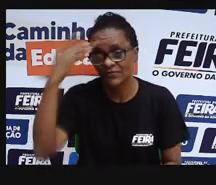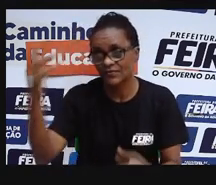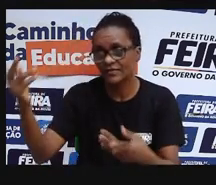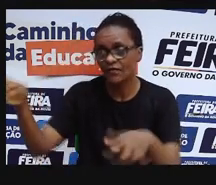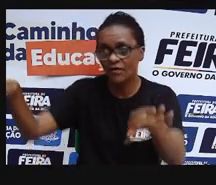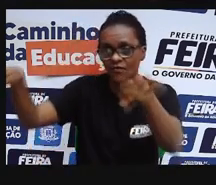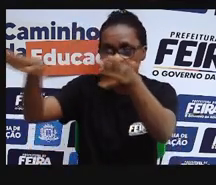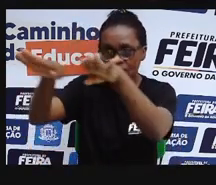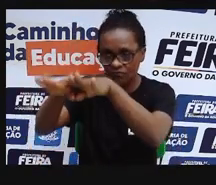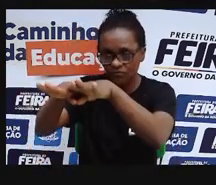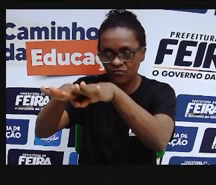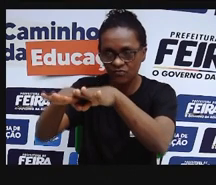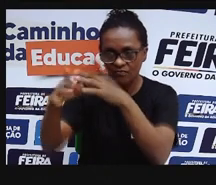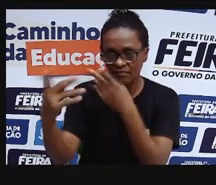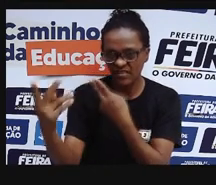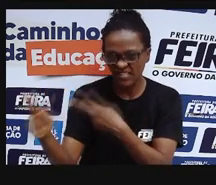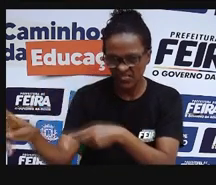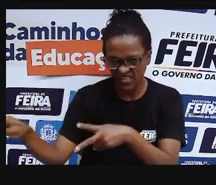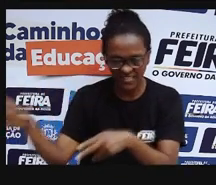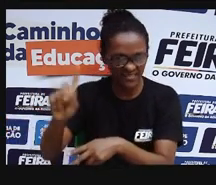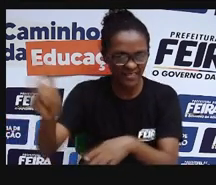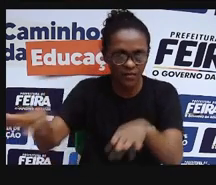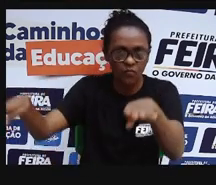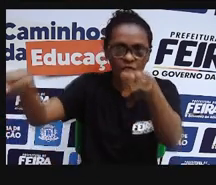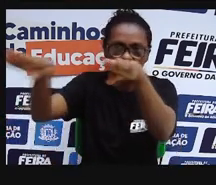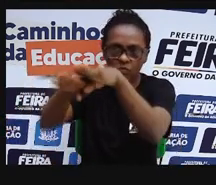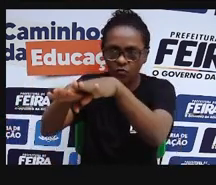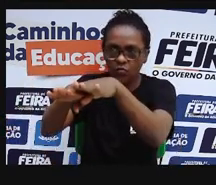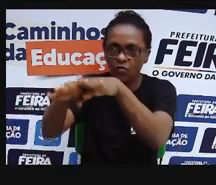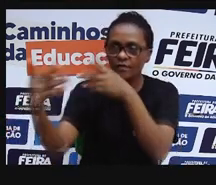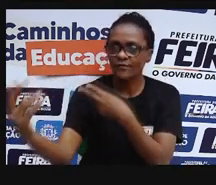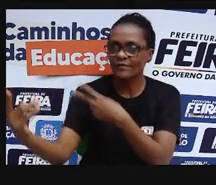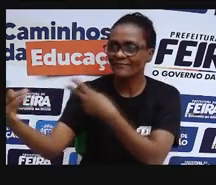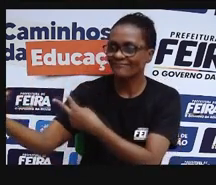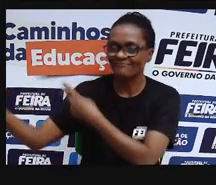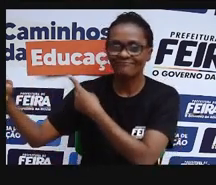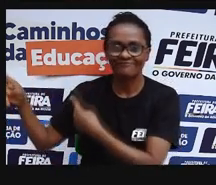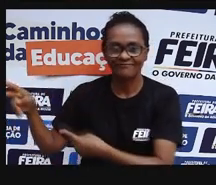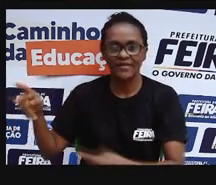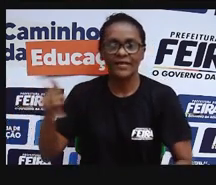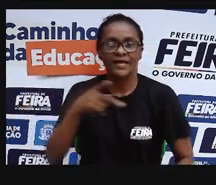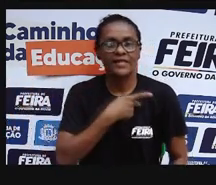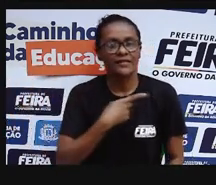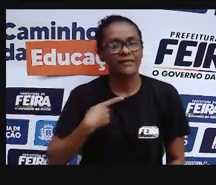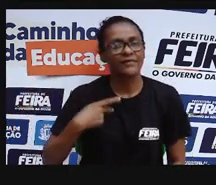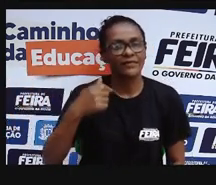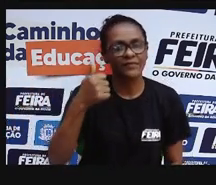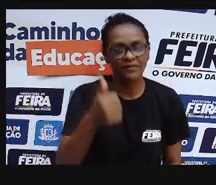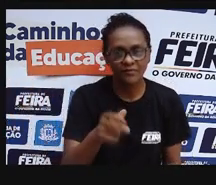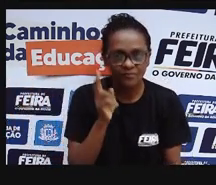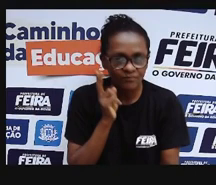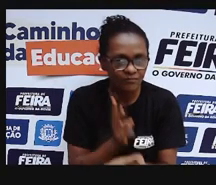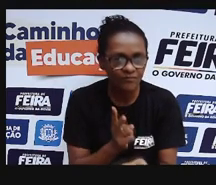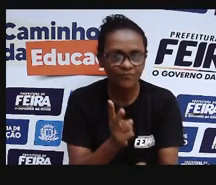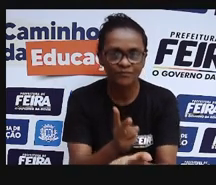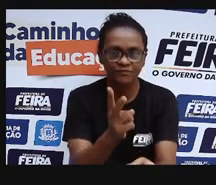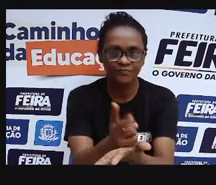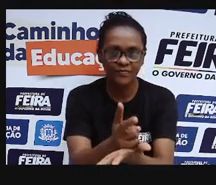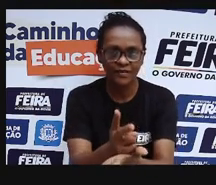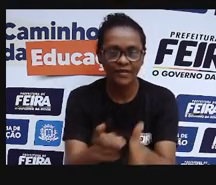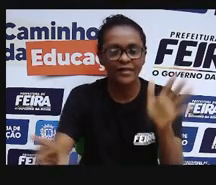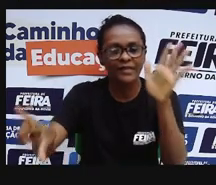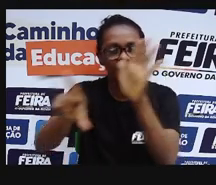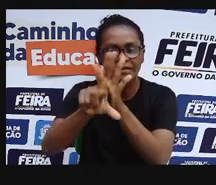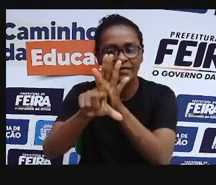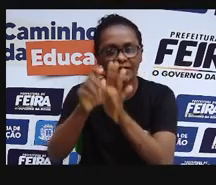às ações e serviços para sua promoção, proteção e recuperação. Então, a partir dessa lei,